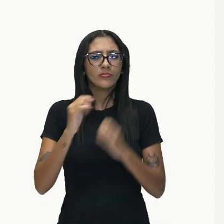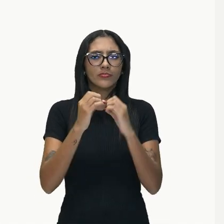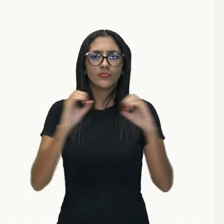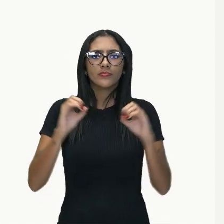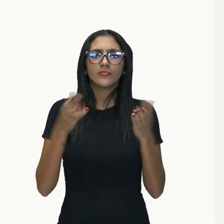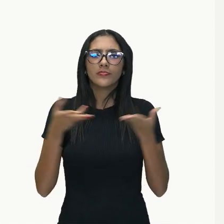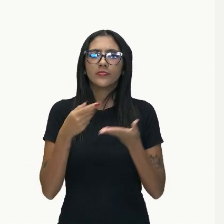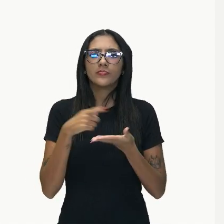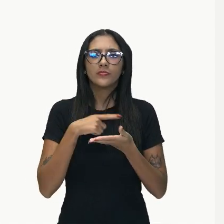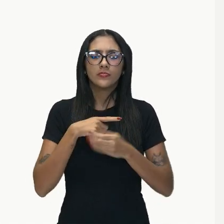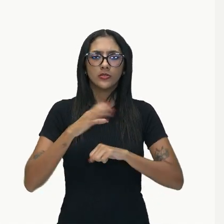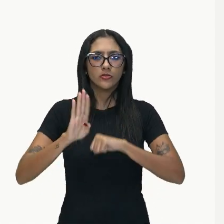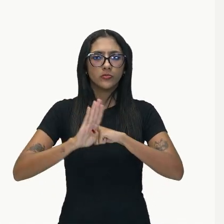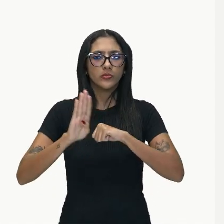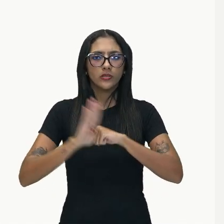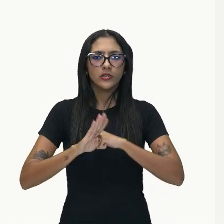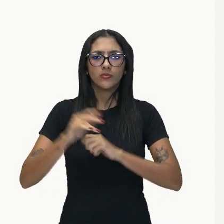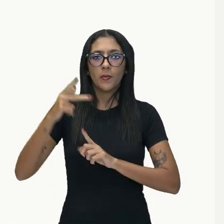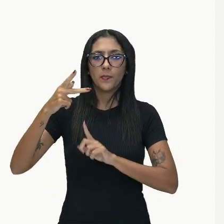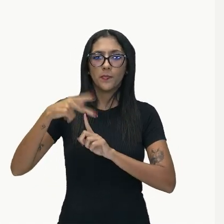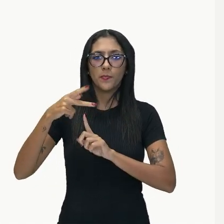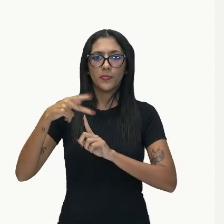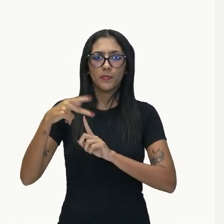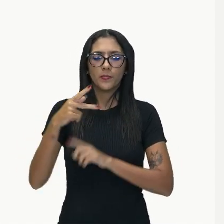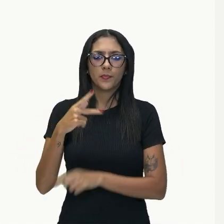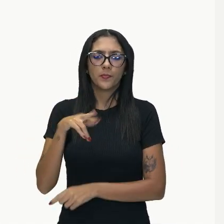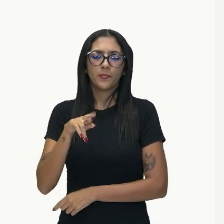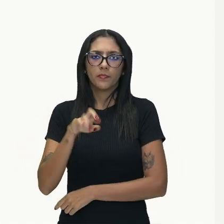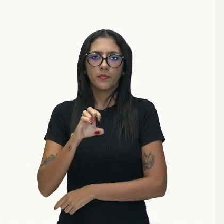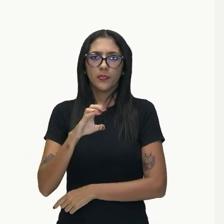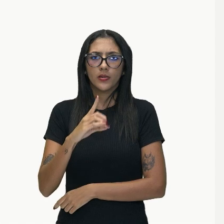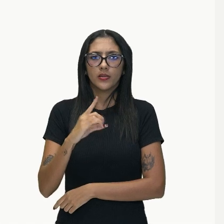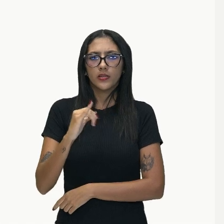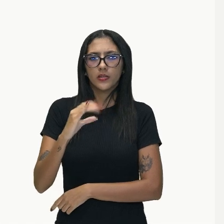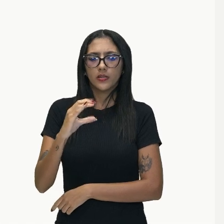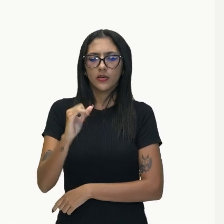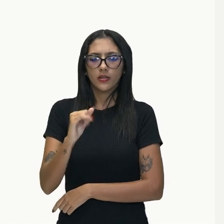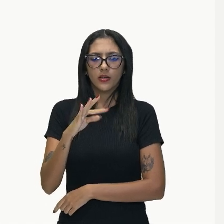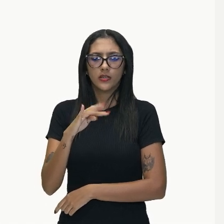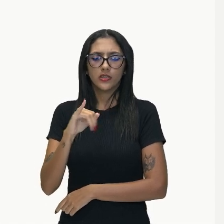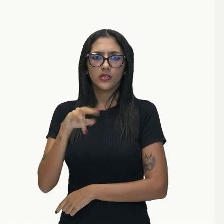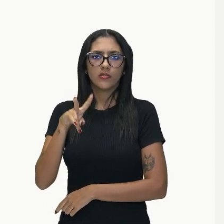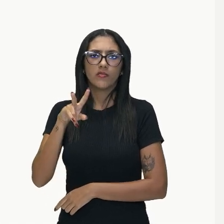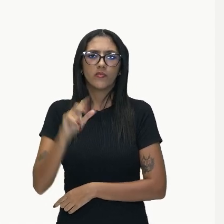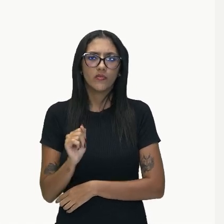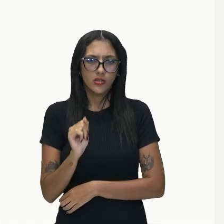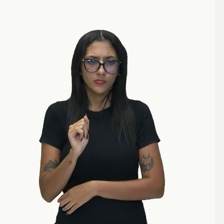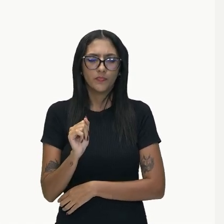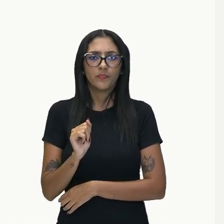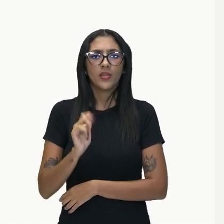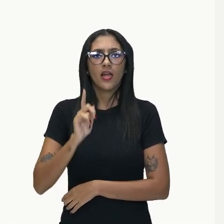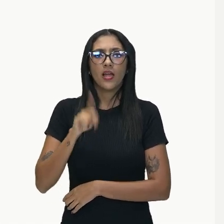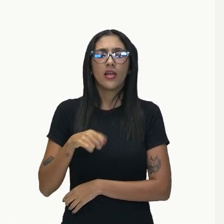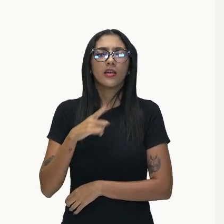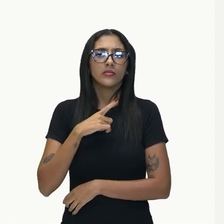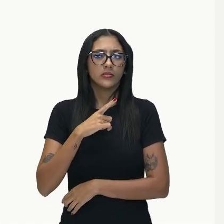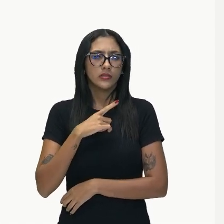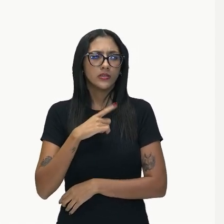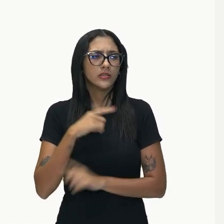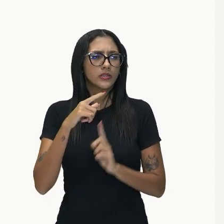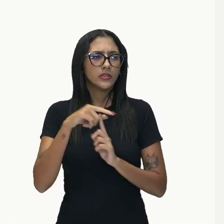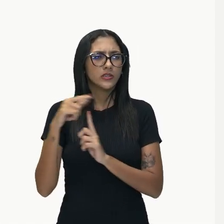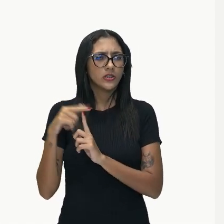subordinada substantiva predicativa. Então, essa oração, pessoal, a oração subordinada que exerce a função de